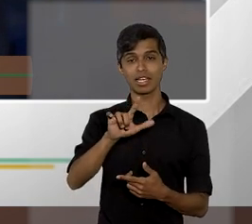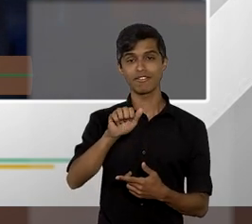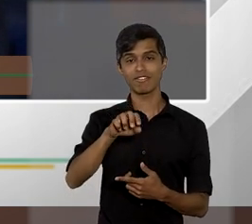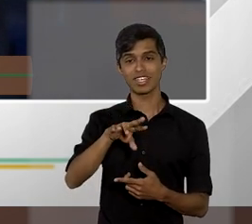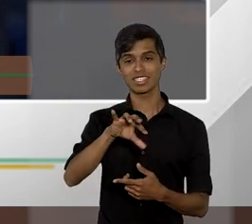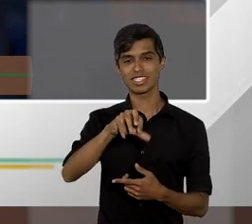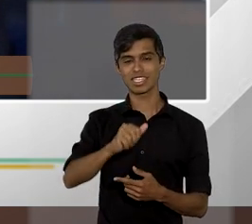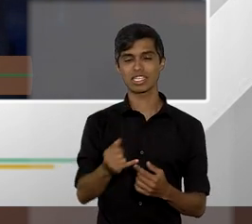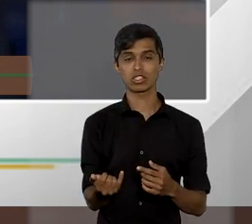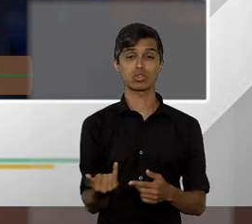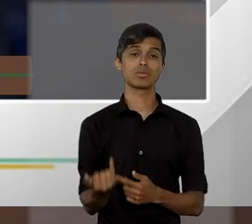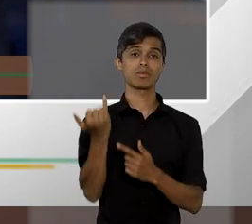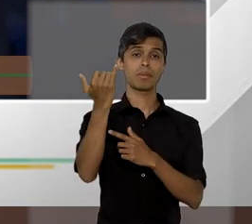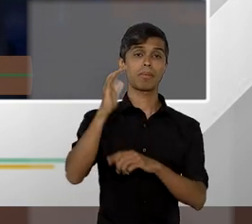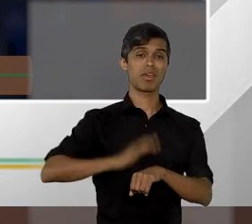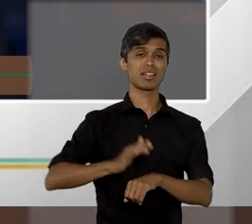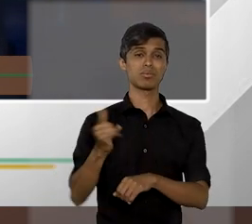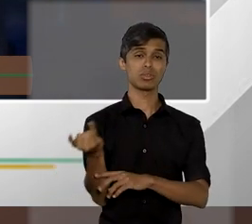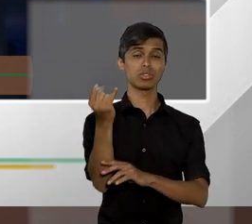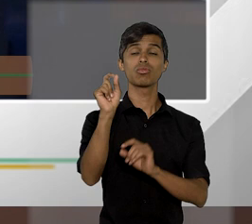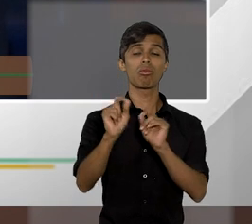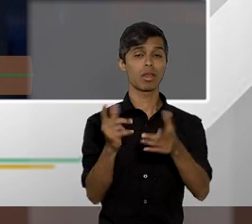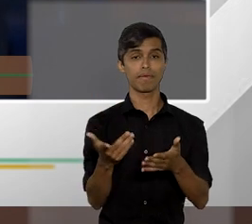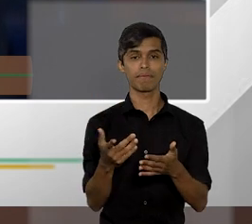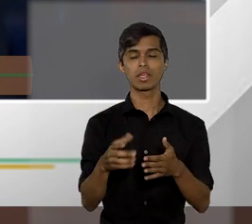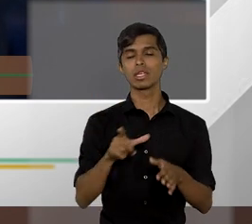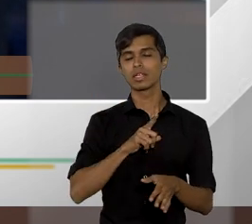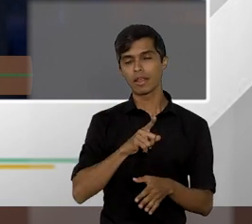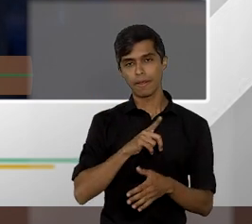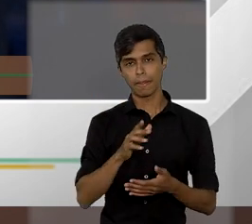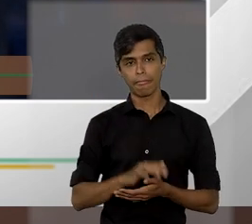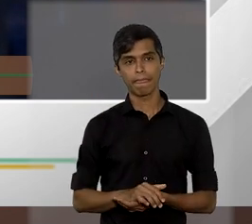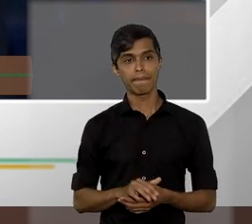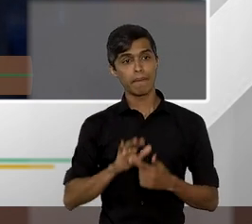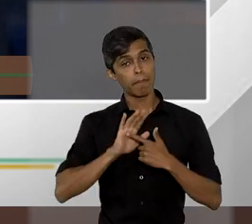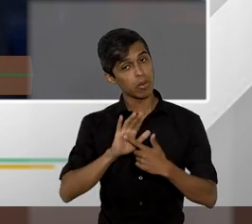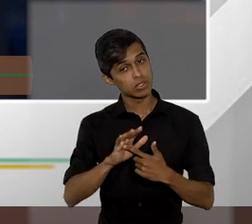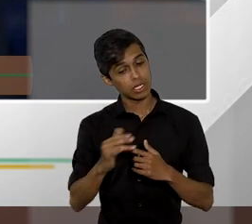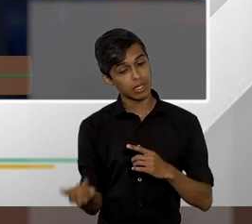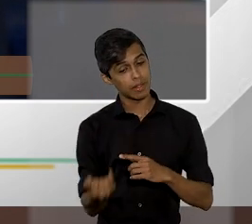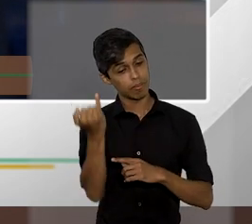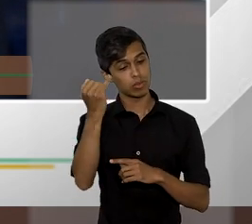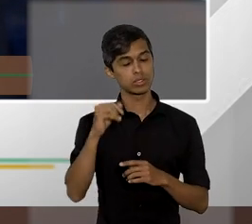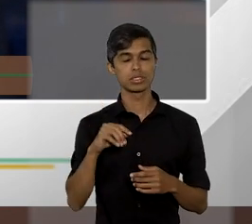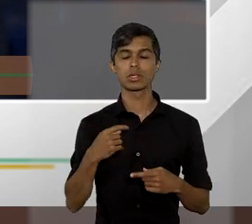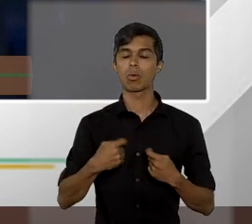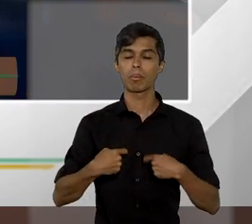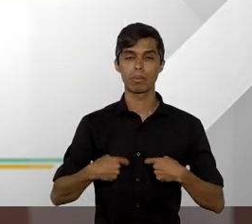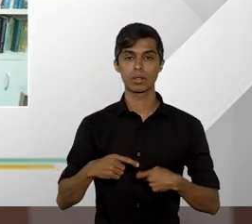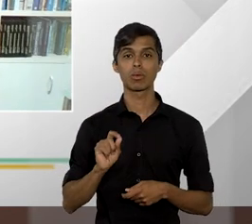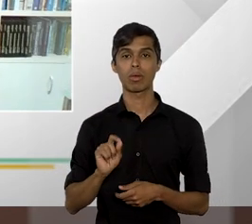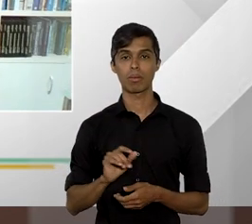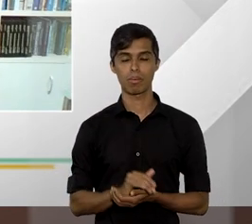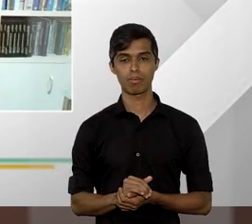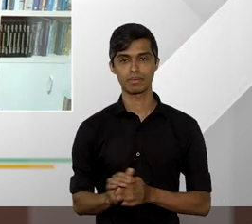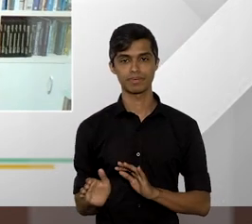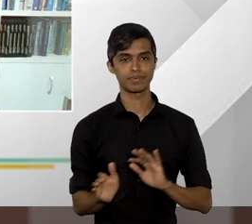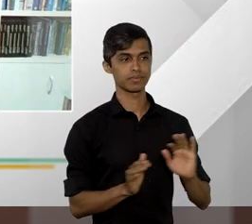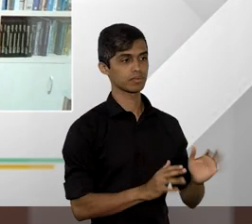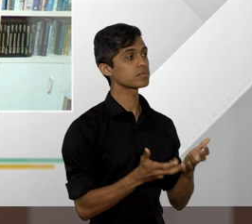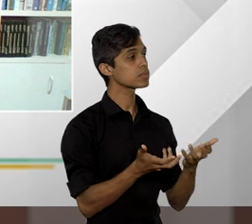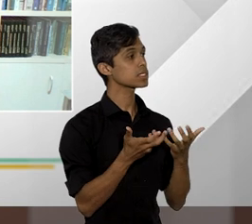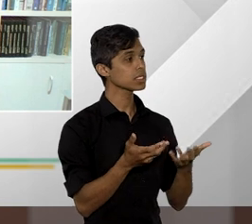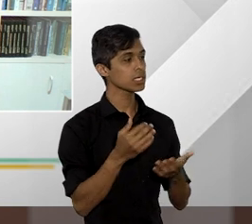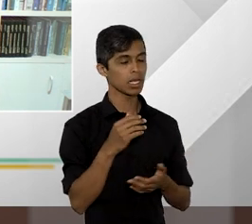no seu recurso demonstrando a presença da relevância da questão federal eu gostaria de